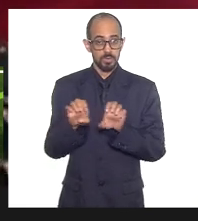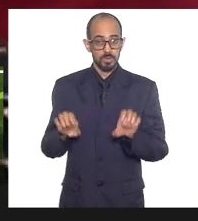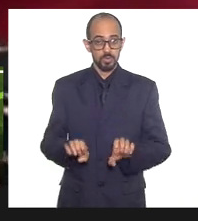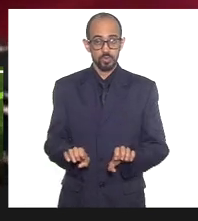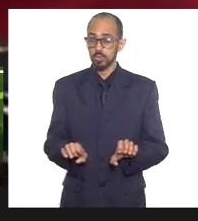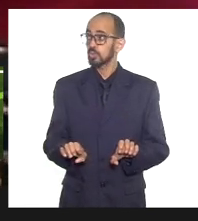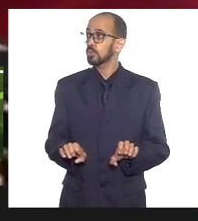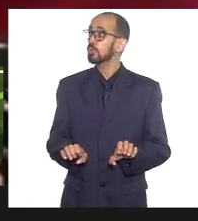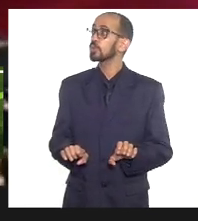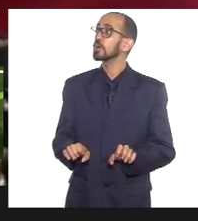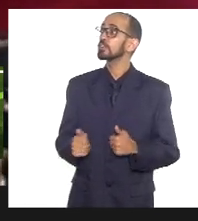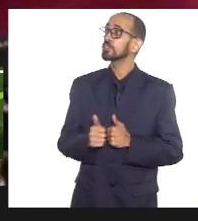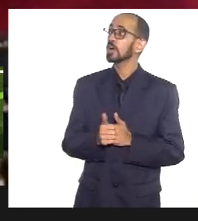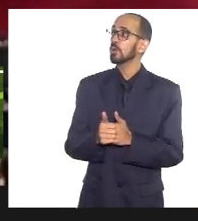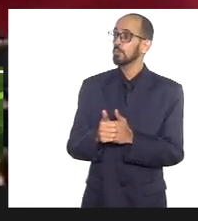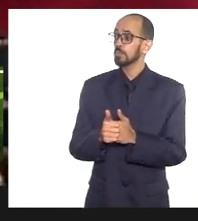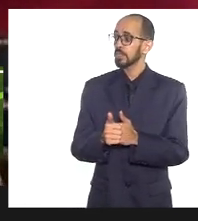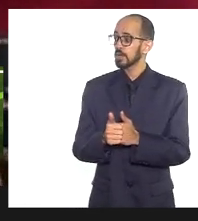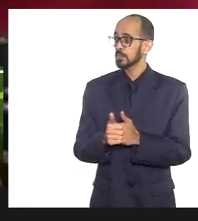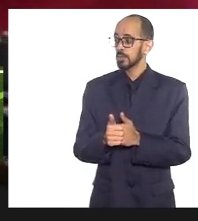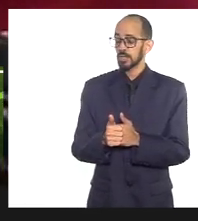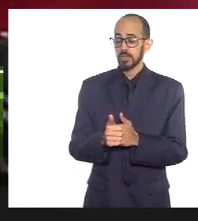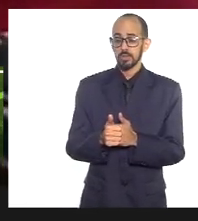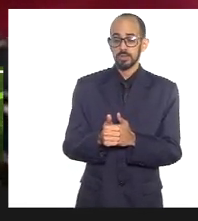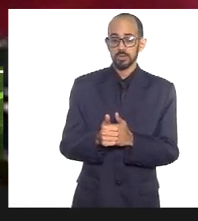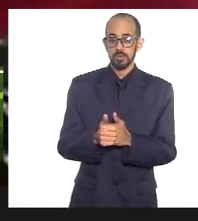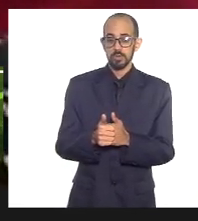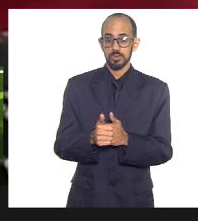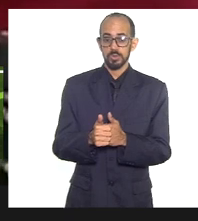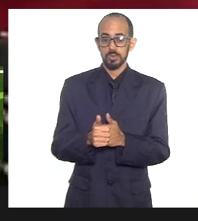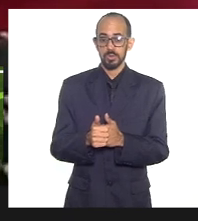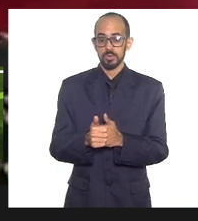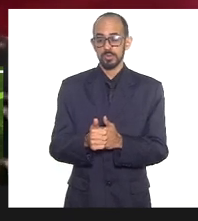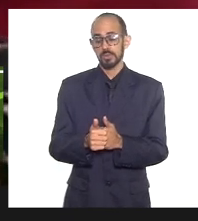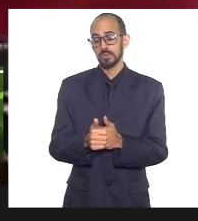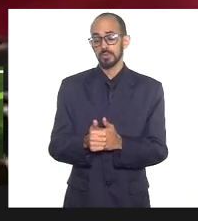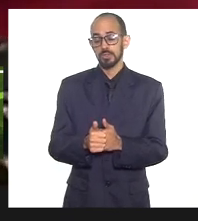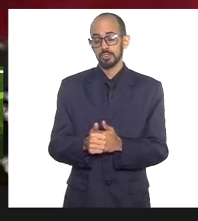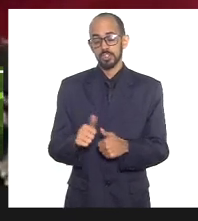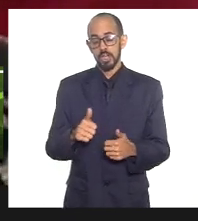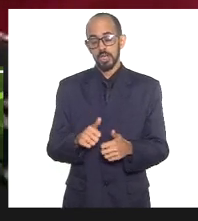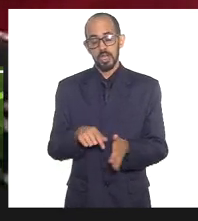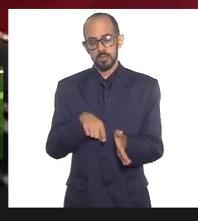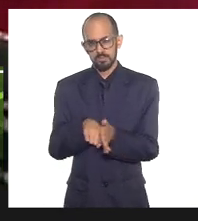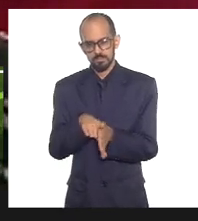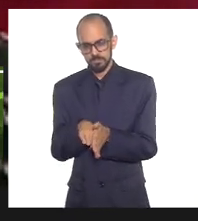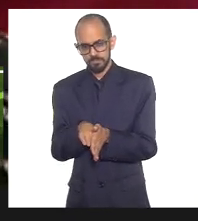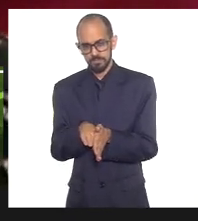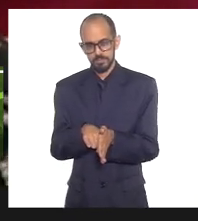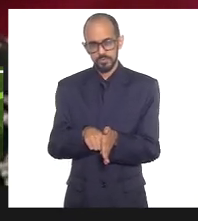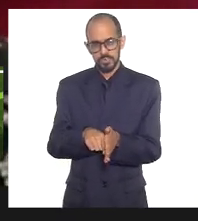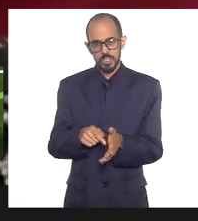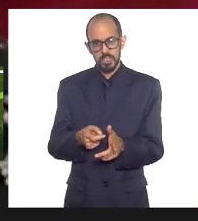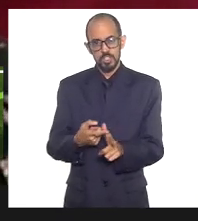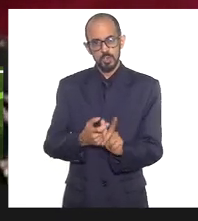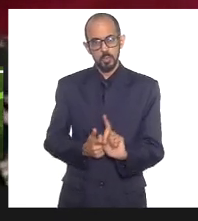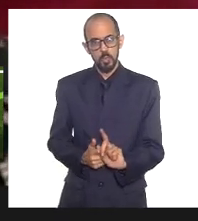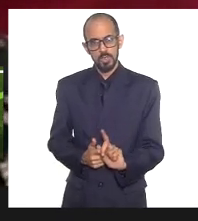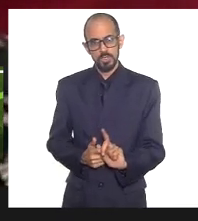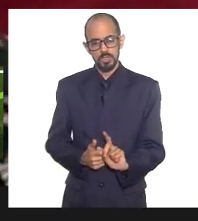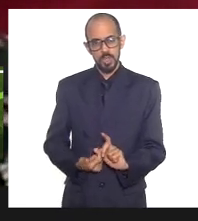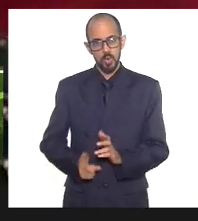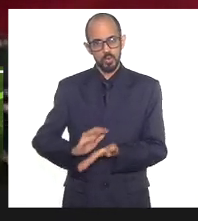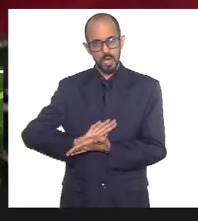de acompanhamento e de apuração de investigação de punição dos crimes de racismo